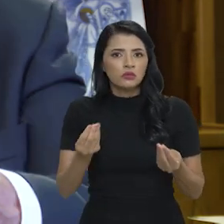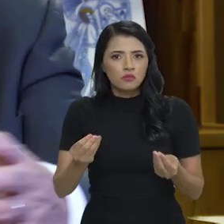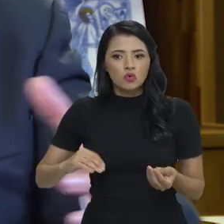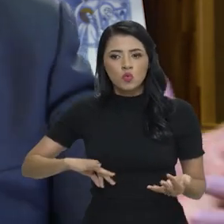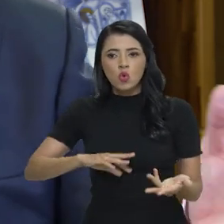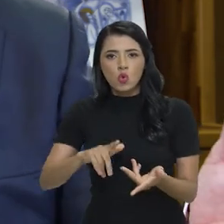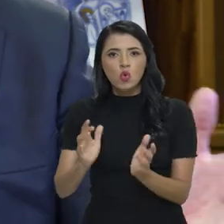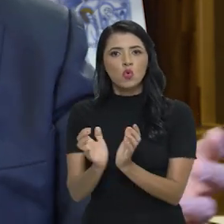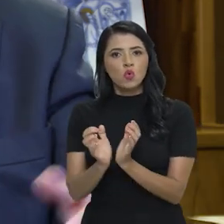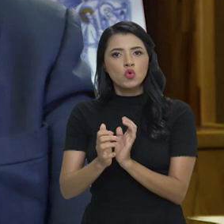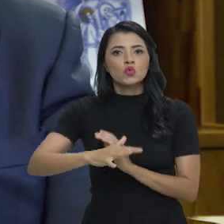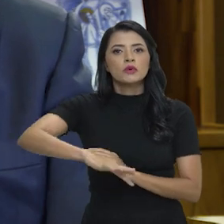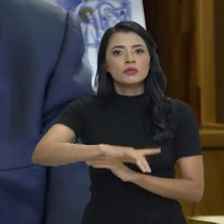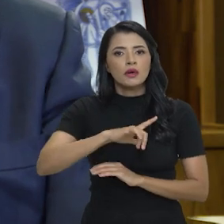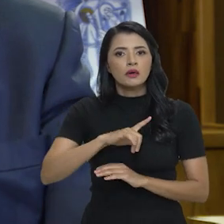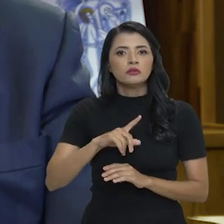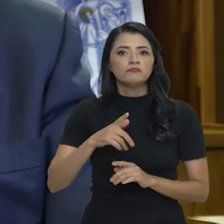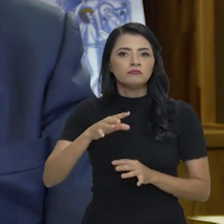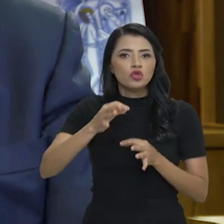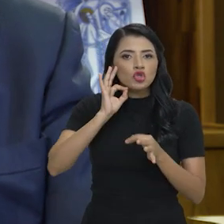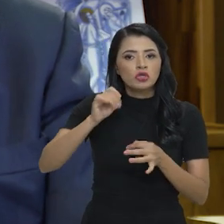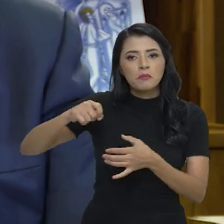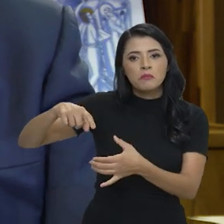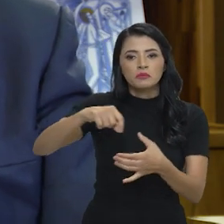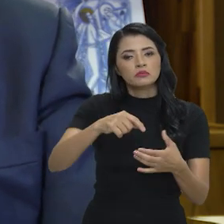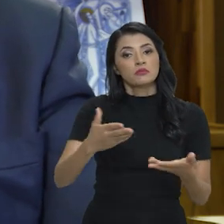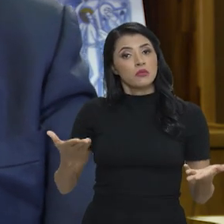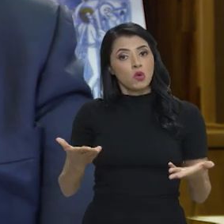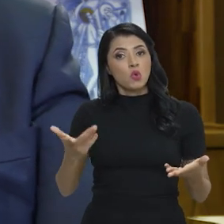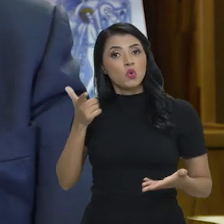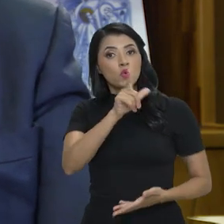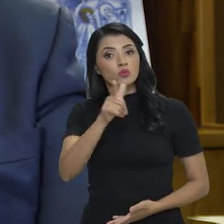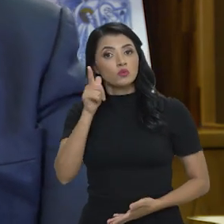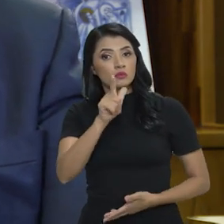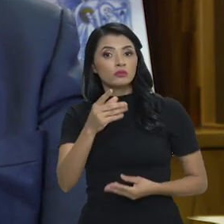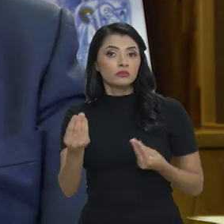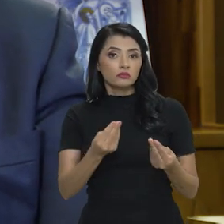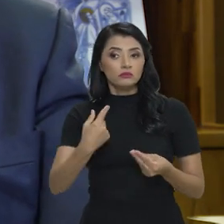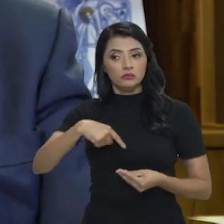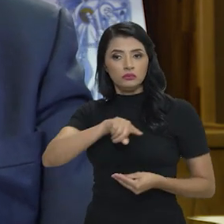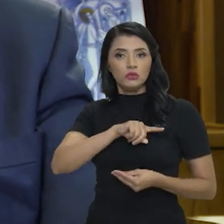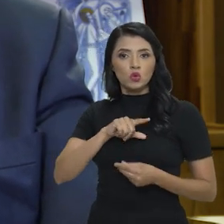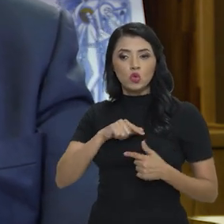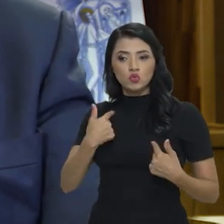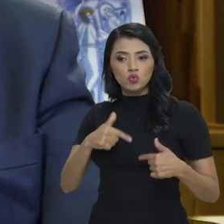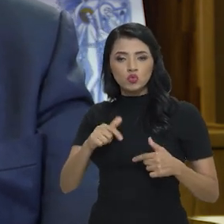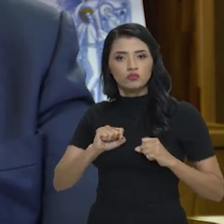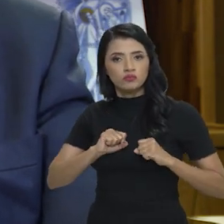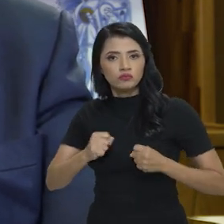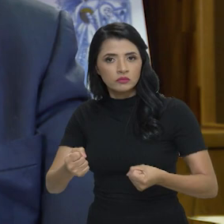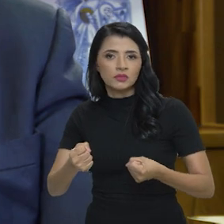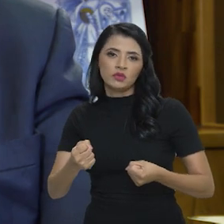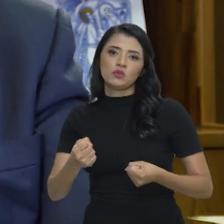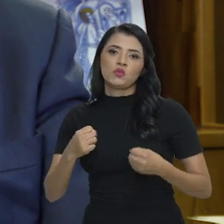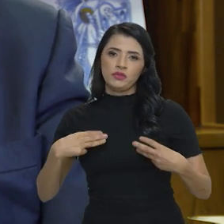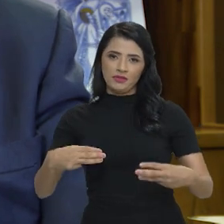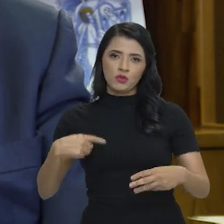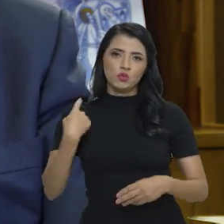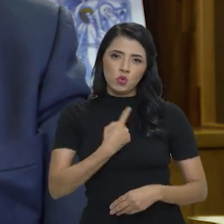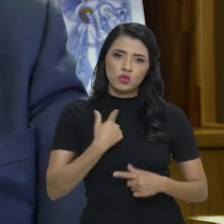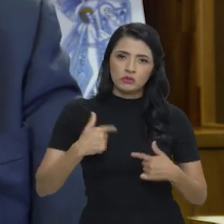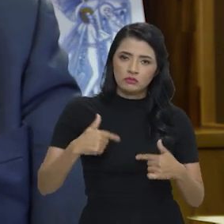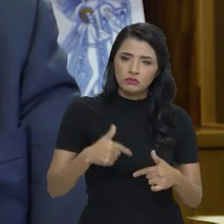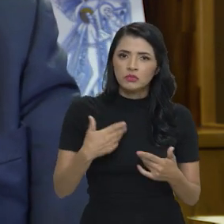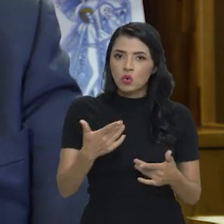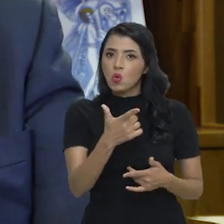coletivo global com o setor de vitrine e cultura, conseguiu agora, a partir das nossas ações. E nós queremos